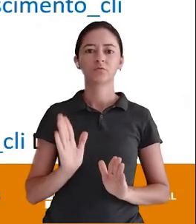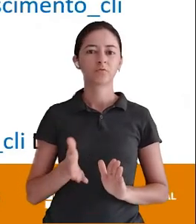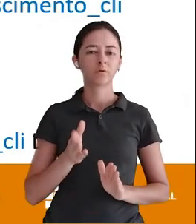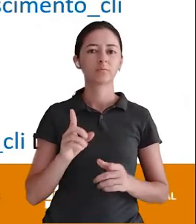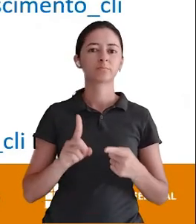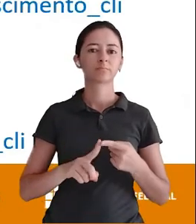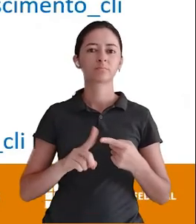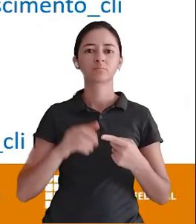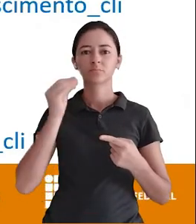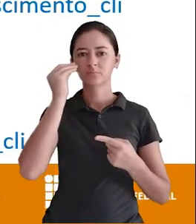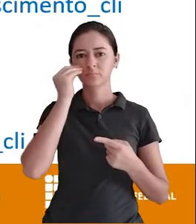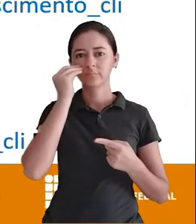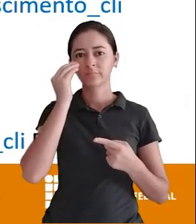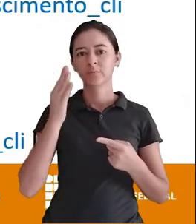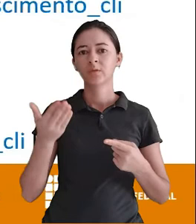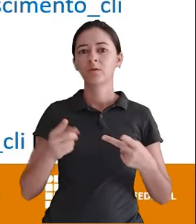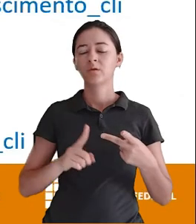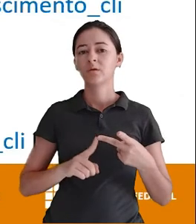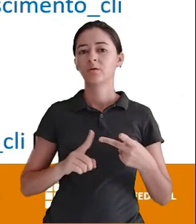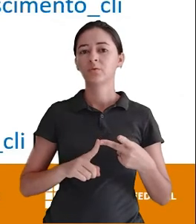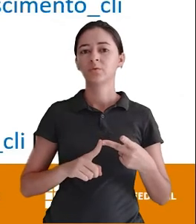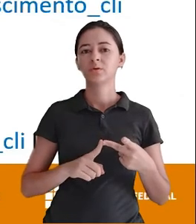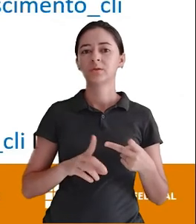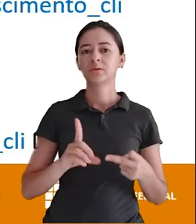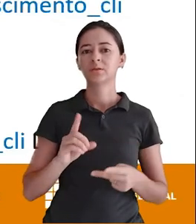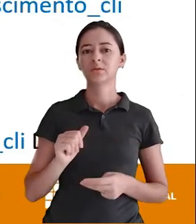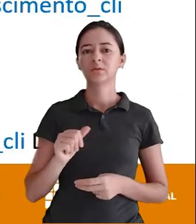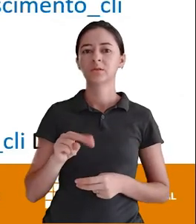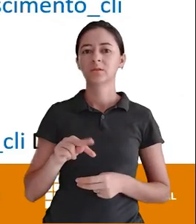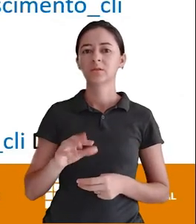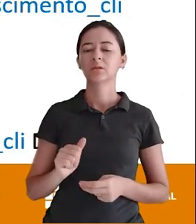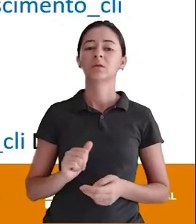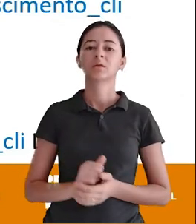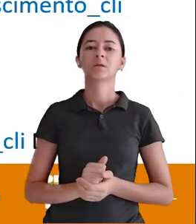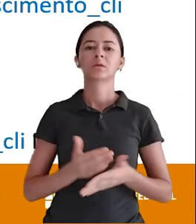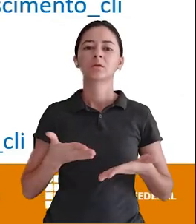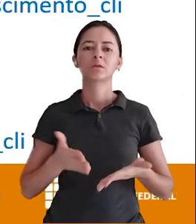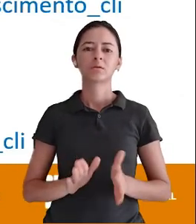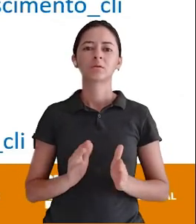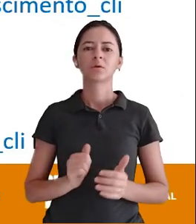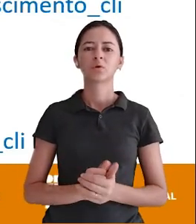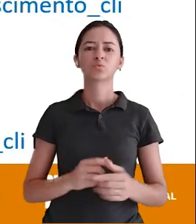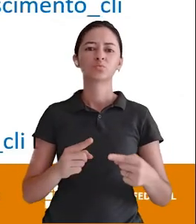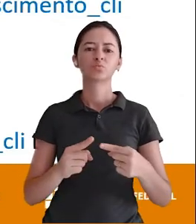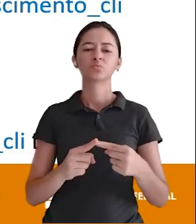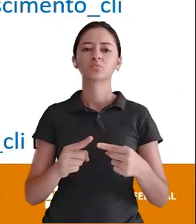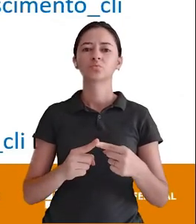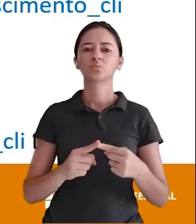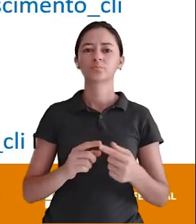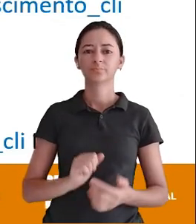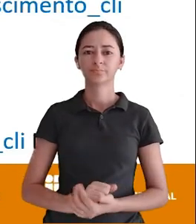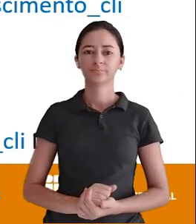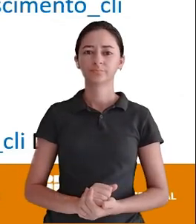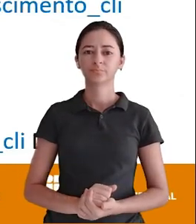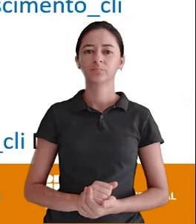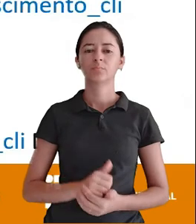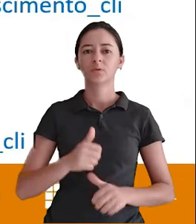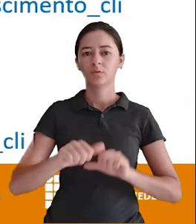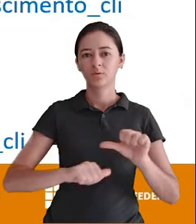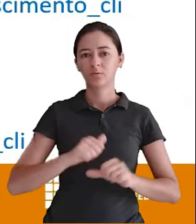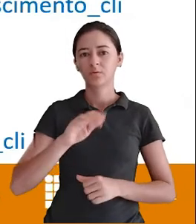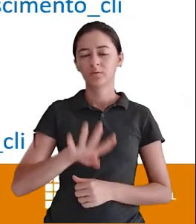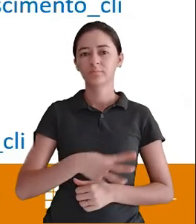alter table E agora o atributo Se chama data de nascimento Mas agora eu quero mudar O tipo de dado dele Então olha só Alter table